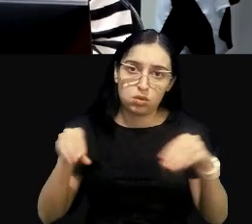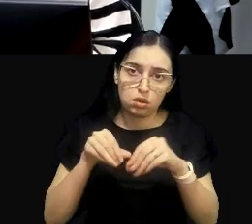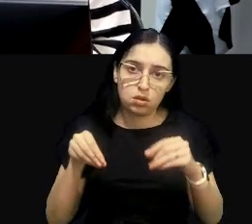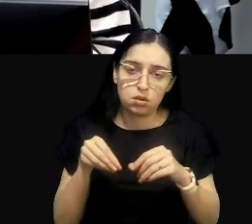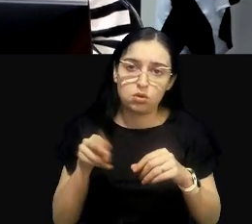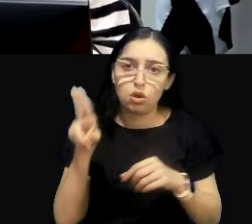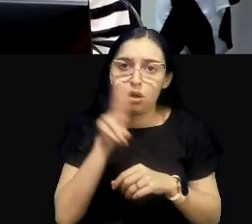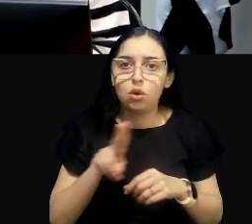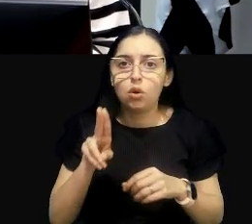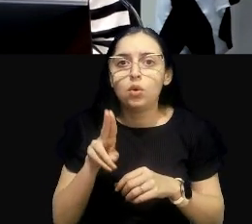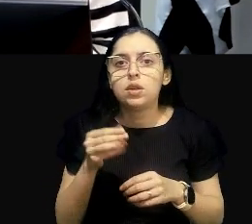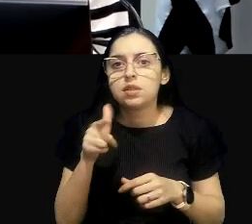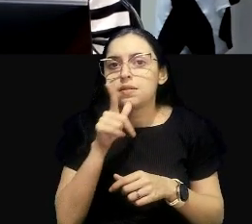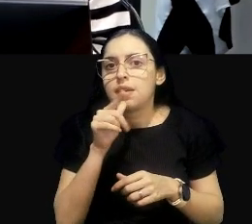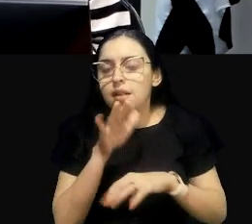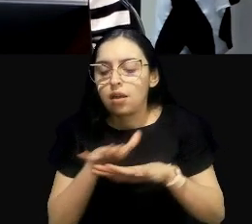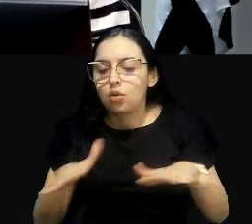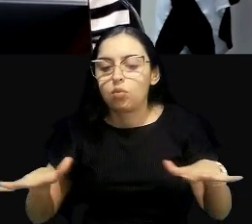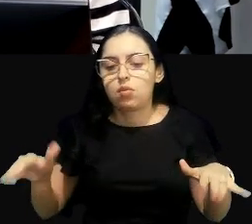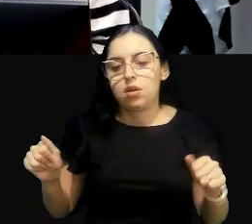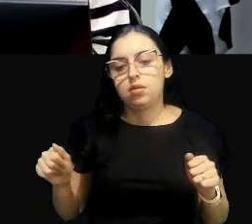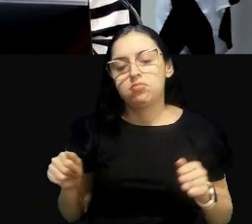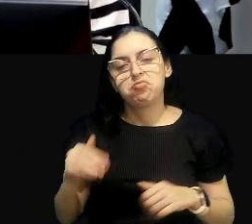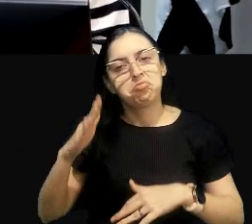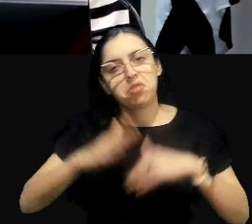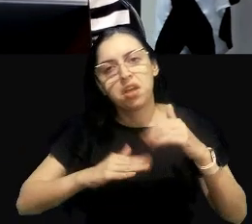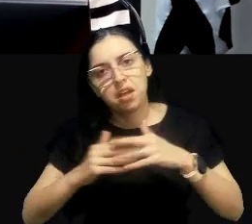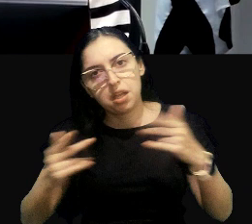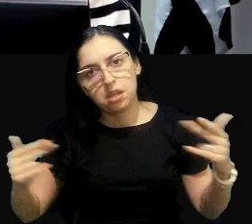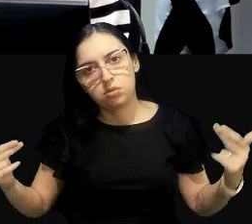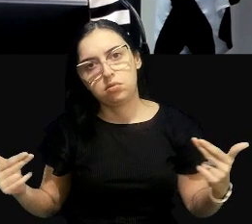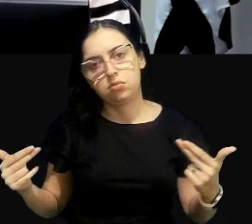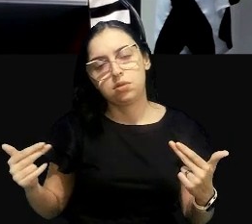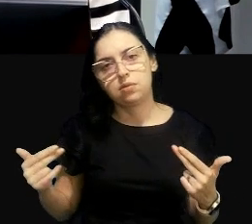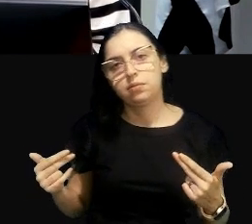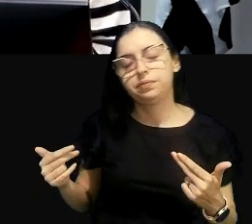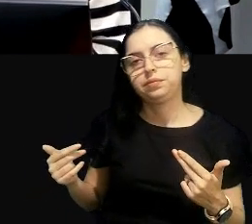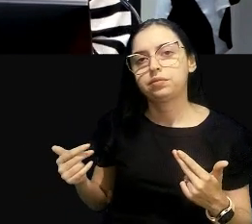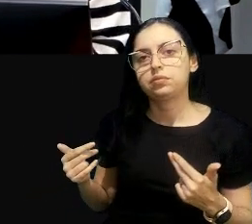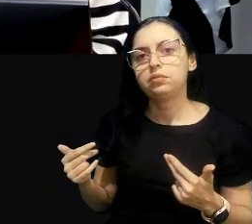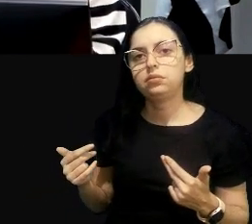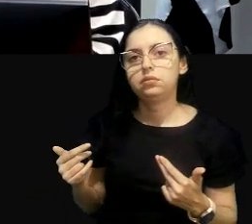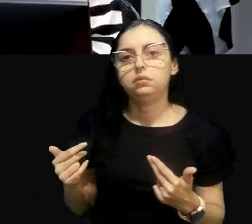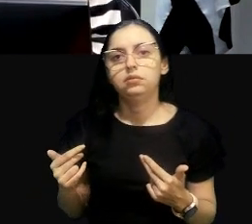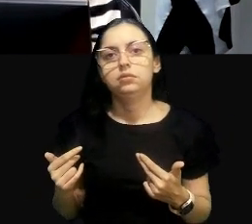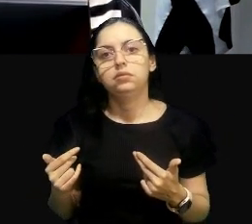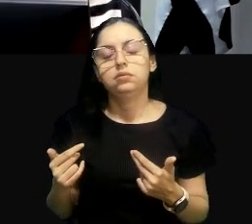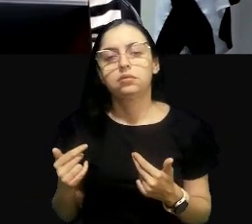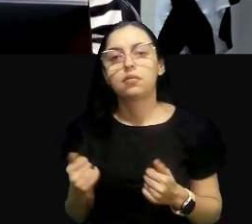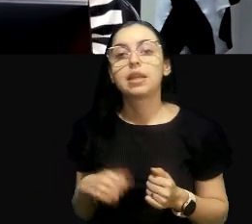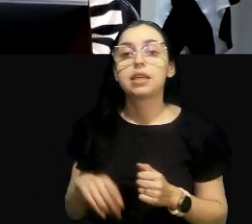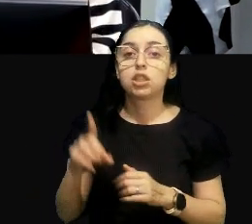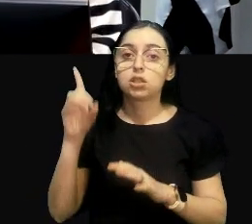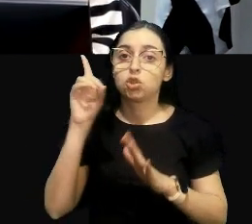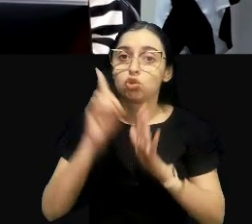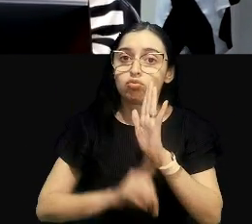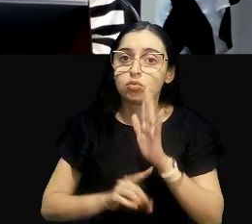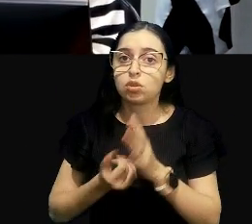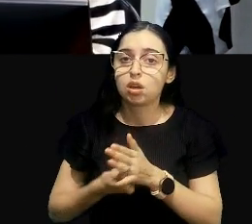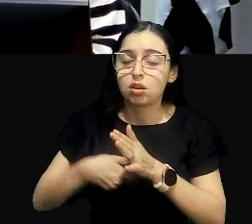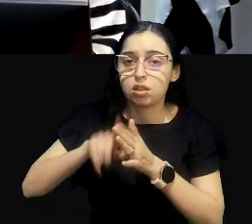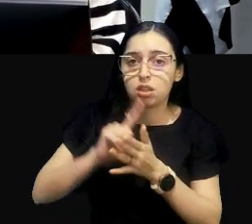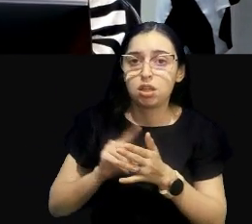uso das águas, entre outros elementos, né? Então, nesse diagnóstico ambiental,